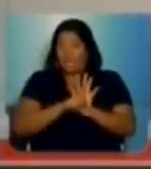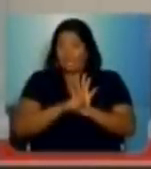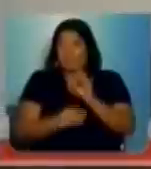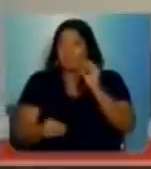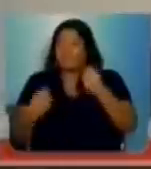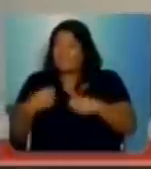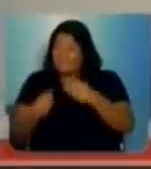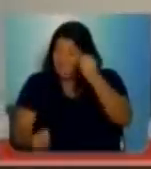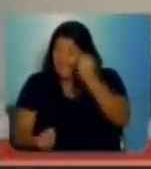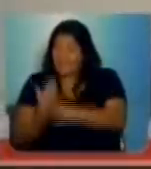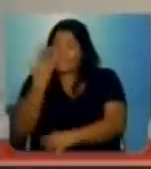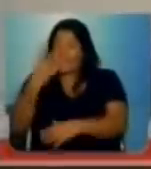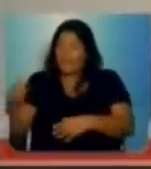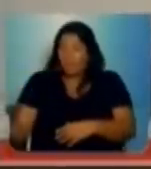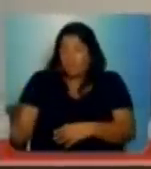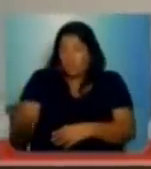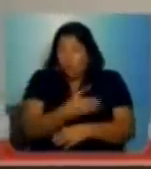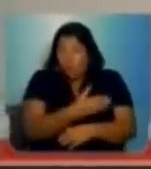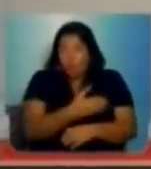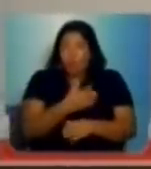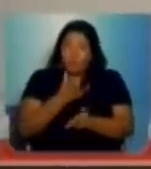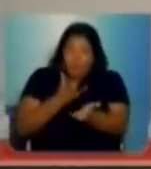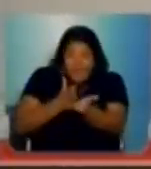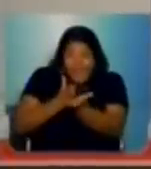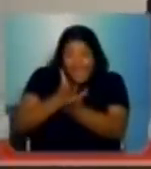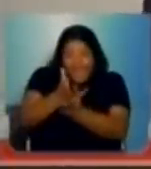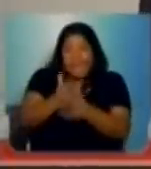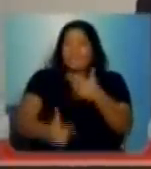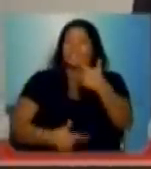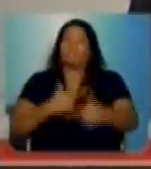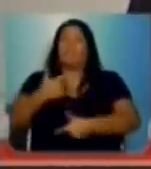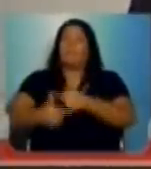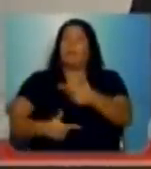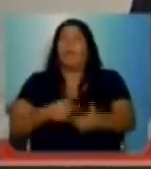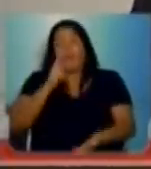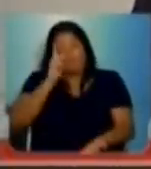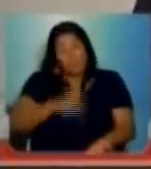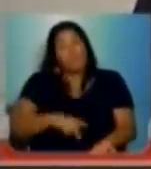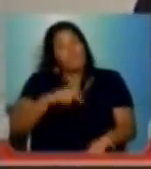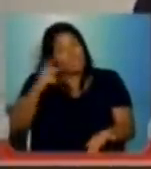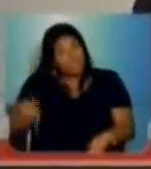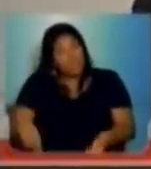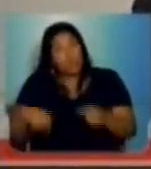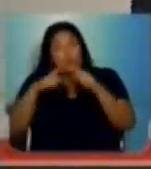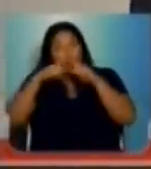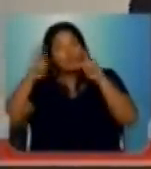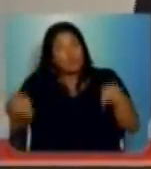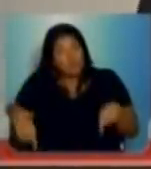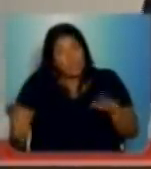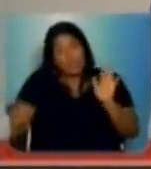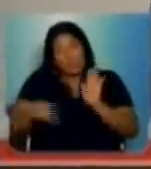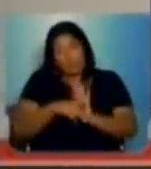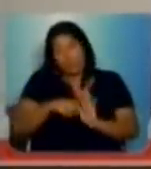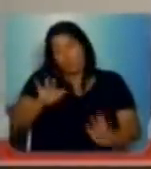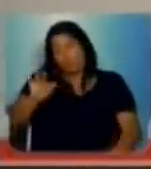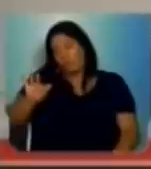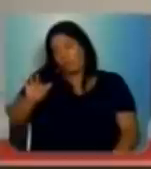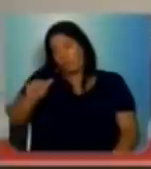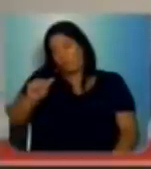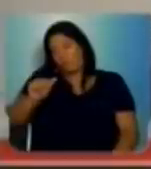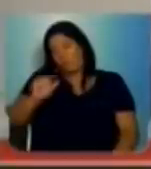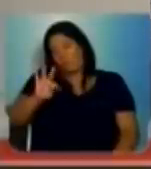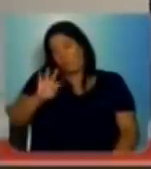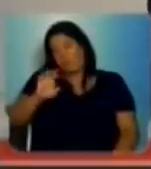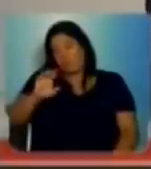novo plano de carreira para os professores e funcionários das FATECs e ETEX, do Centro